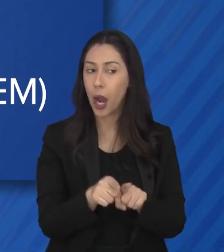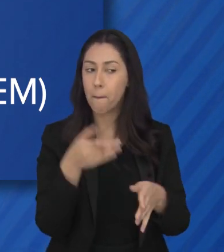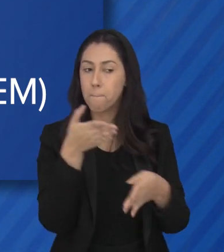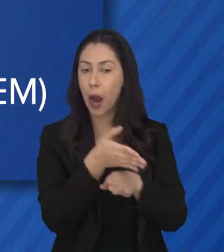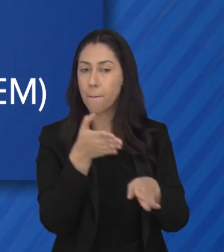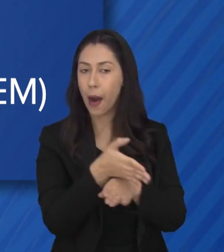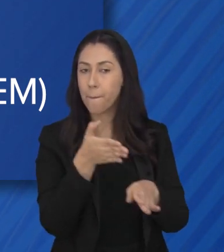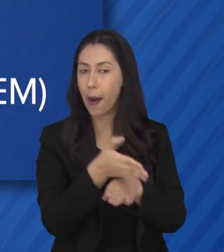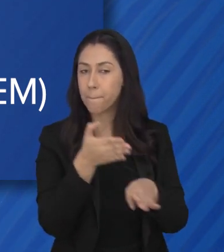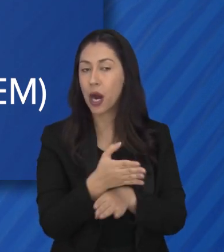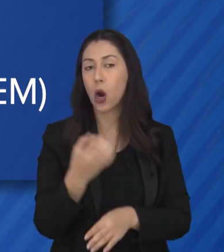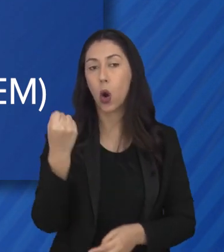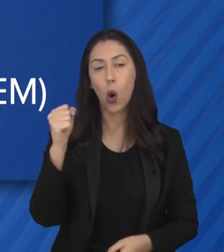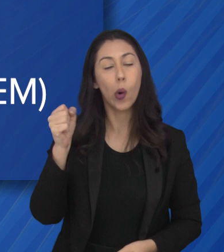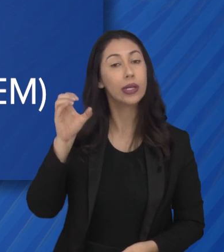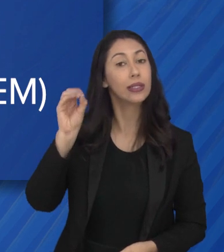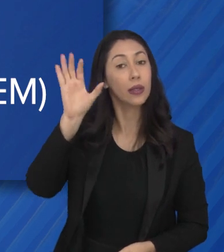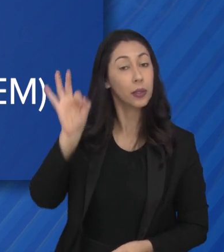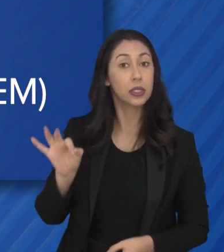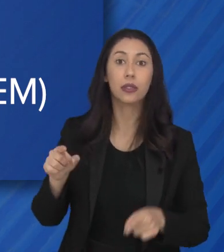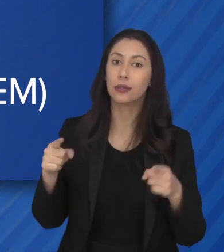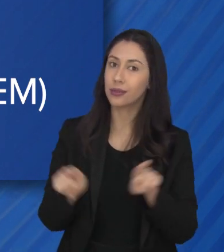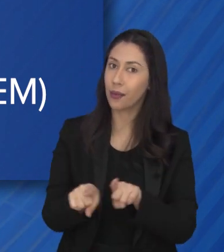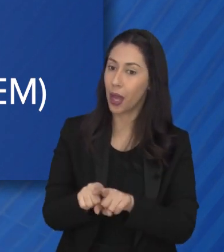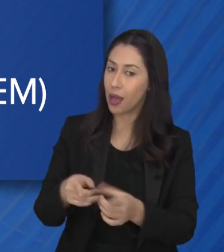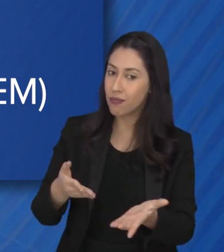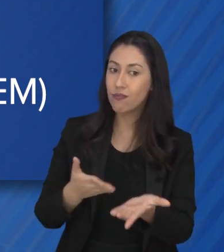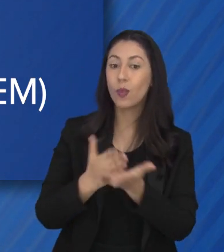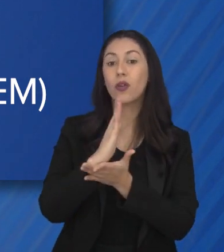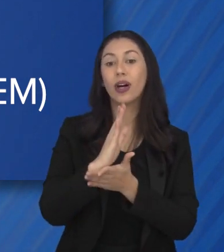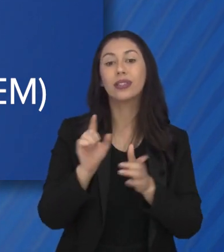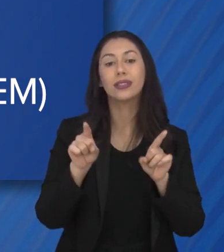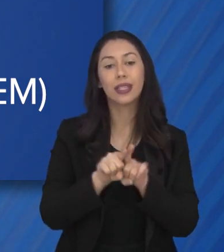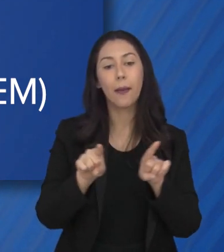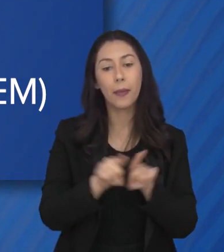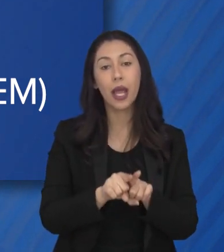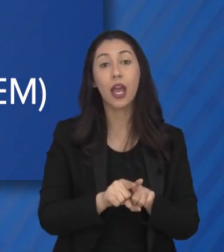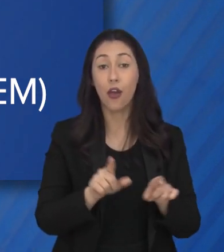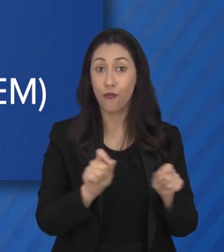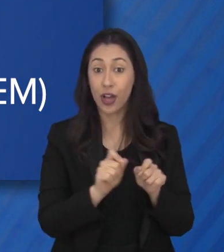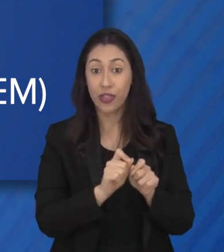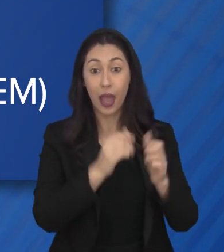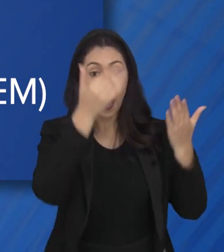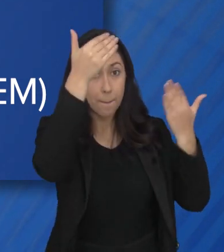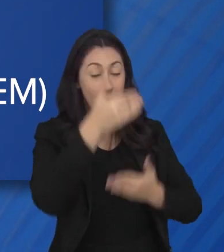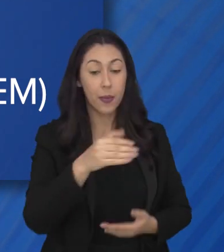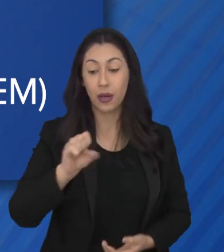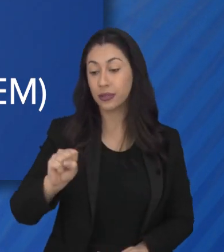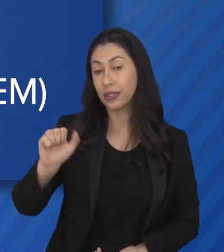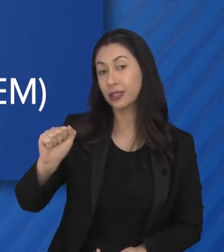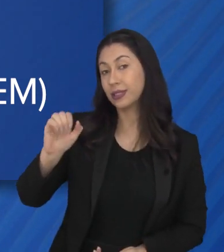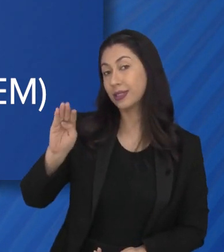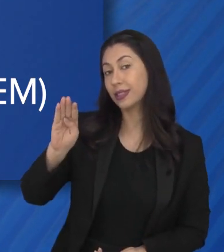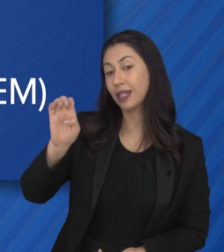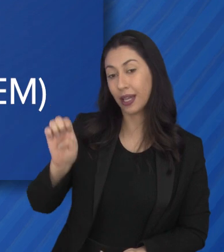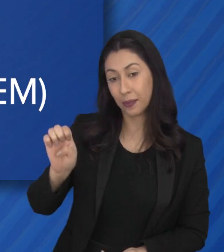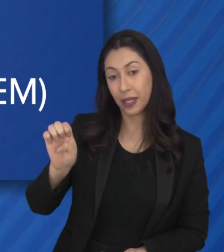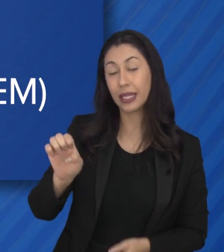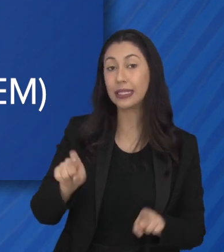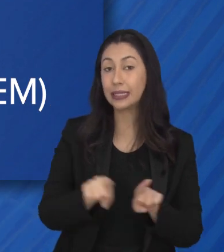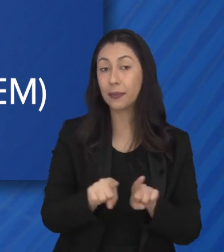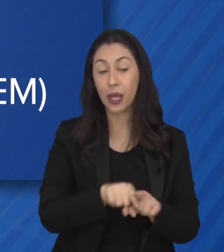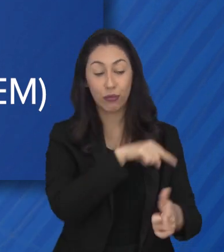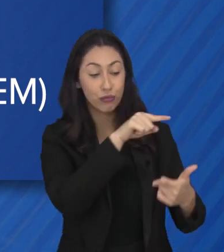80%, ser aprovado no fim do ano e participar de exames como o Saeb, o Sistema de Avaliação da